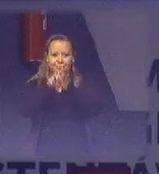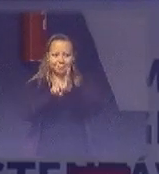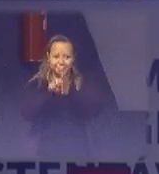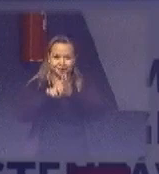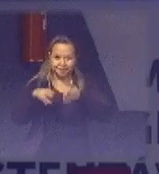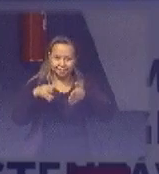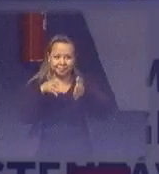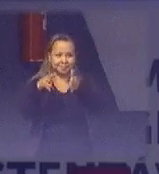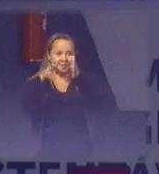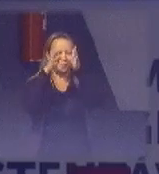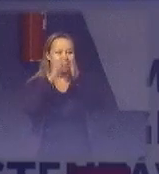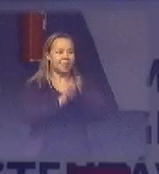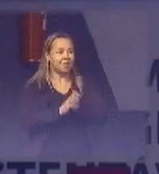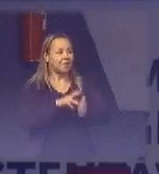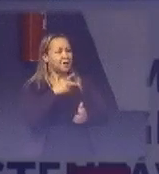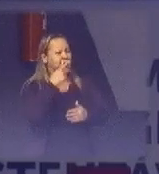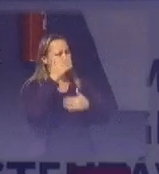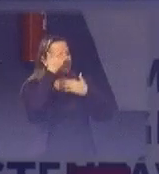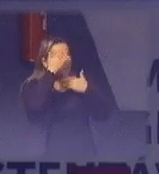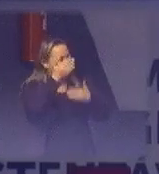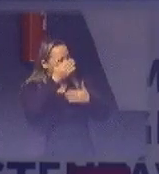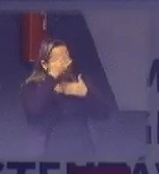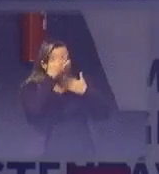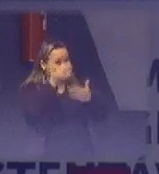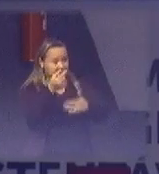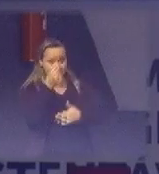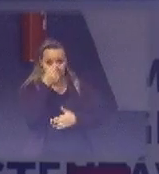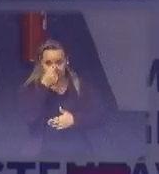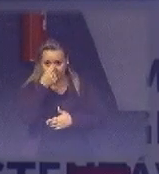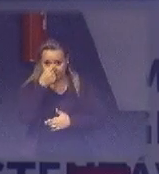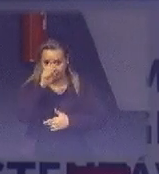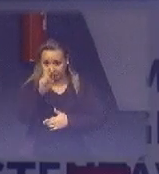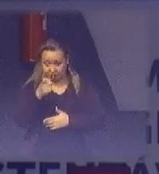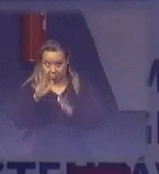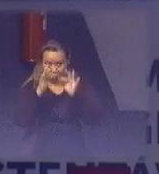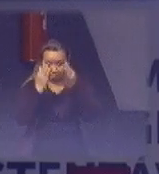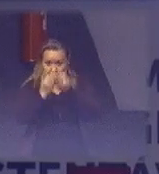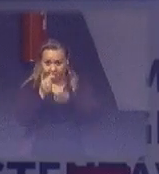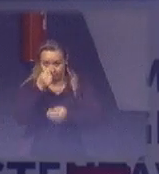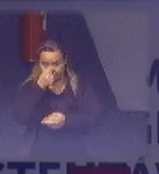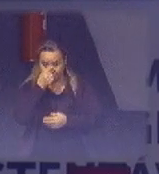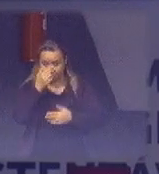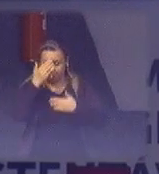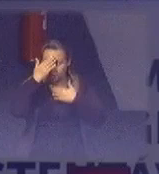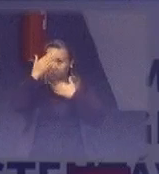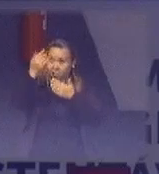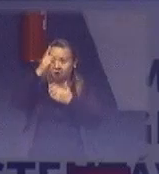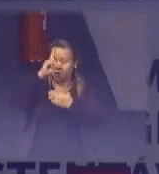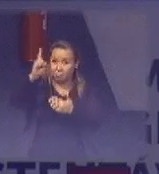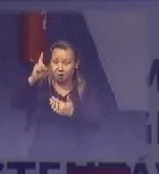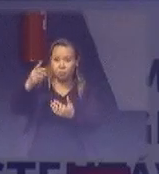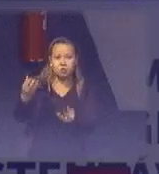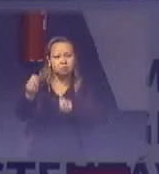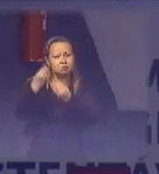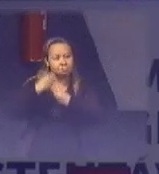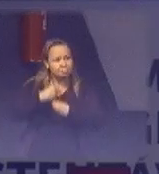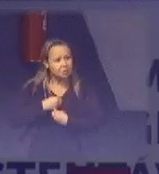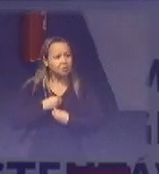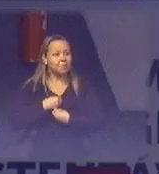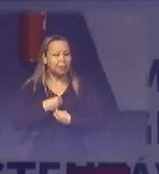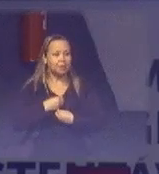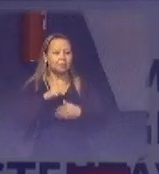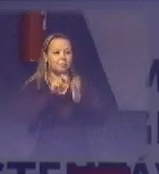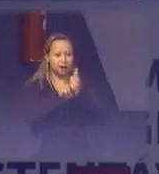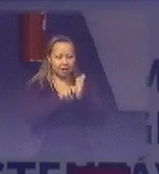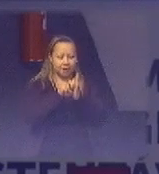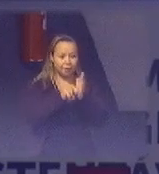Então, ele está descrevendo, está agradecendo. Eles são evangélicos. Está agradecendo a Deus por ter sido contemplado pela cadeira. Está